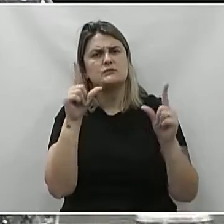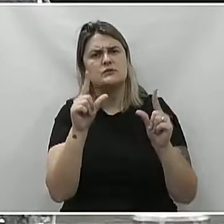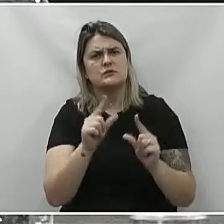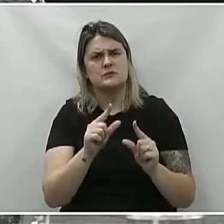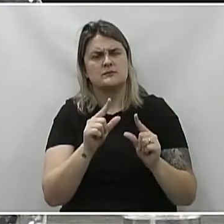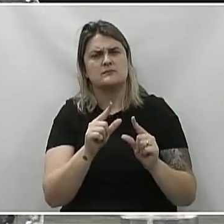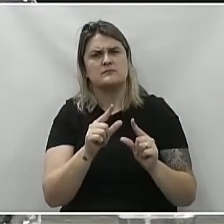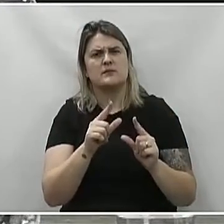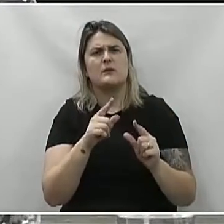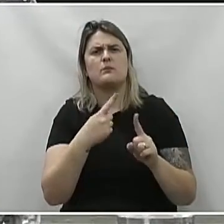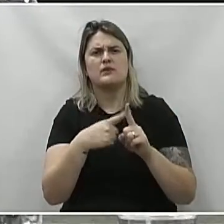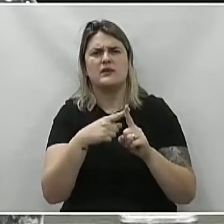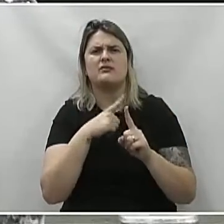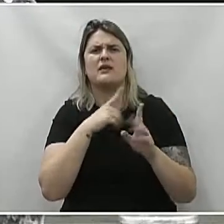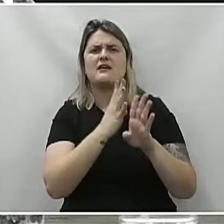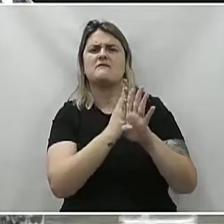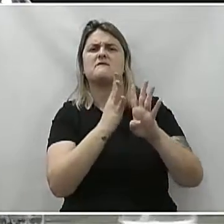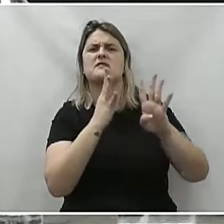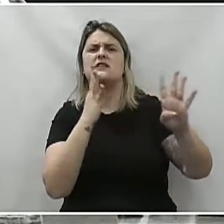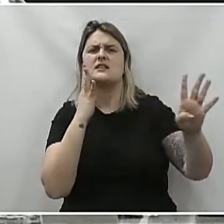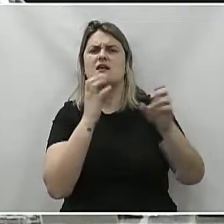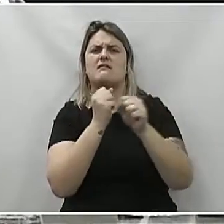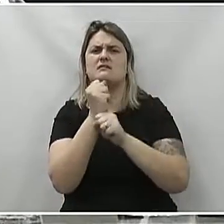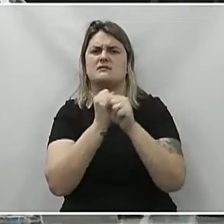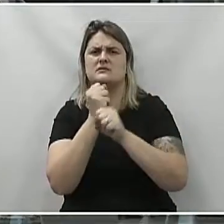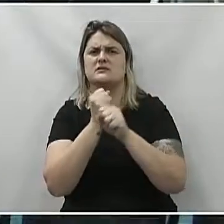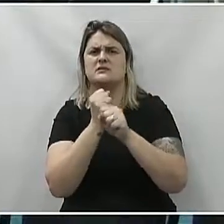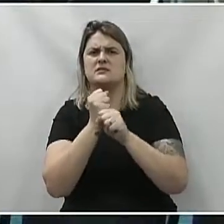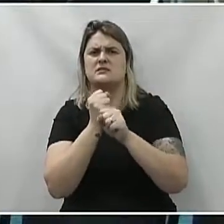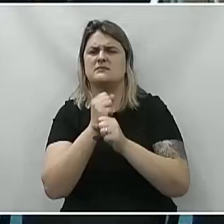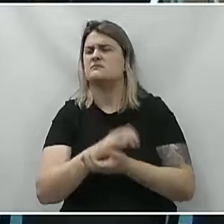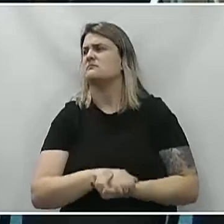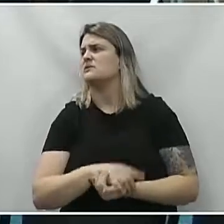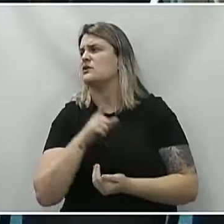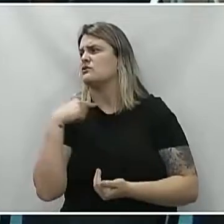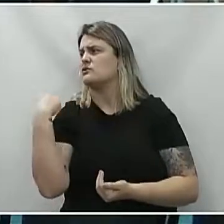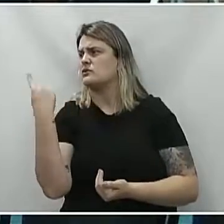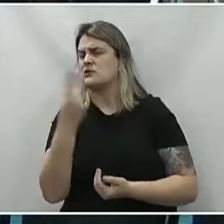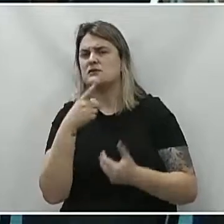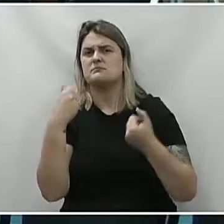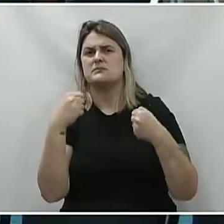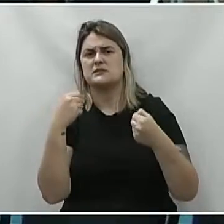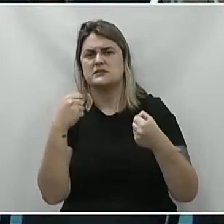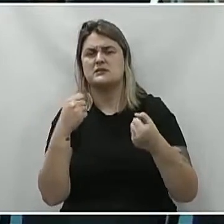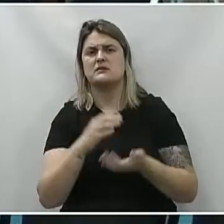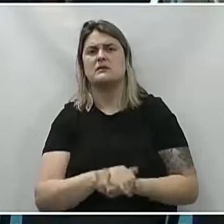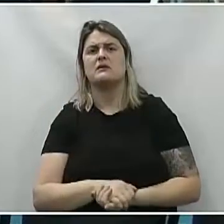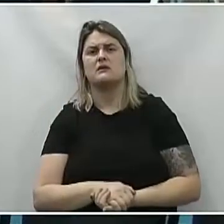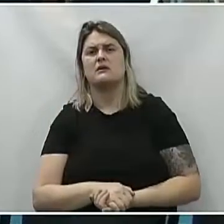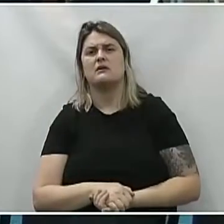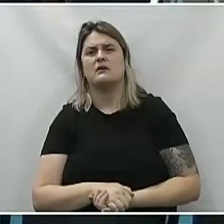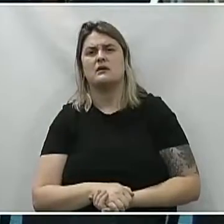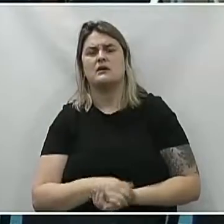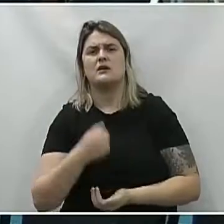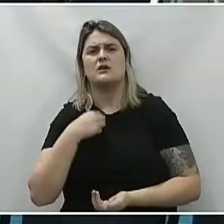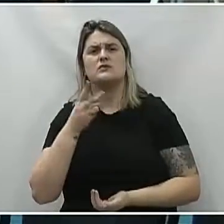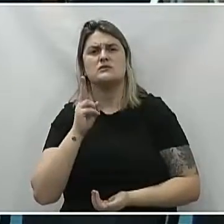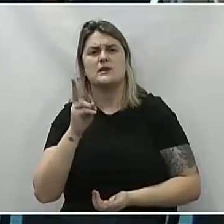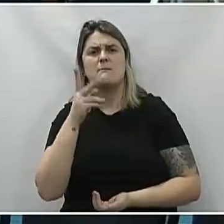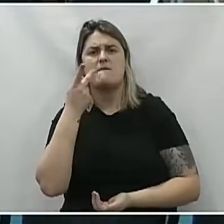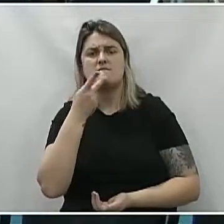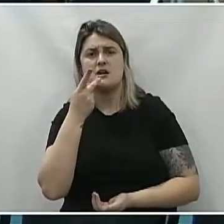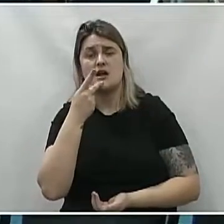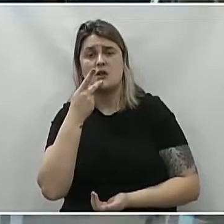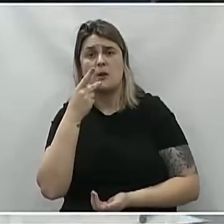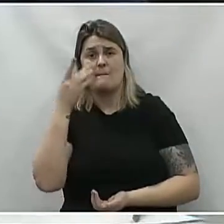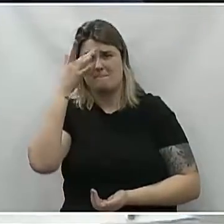porque, igual foi falado, tem filas de muitos anos. É, com certeza, nova vereadora. a gente precisa, além disso, eu sempre digo que